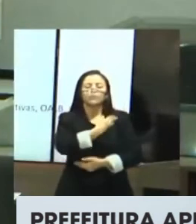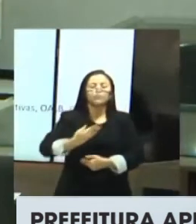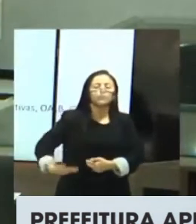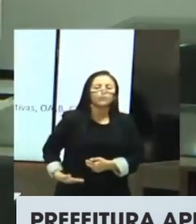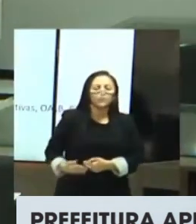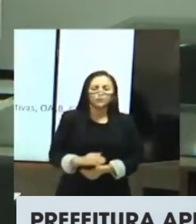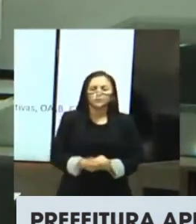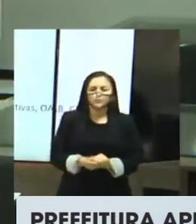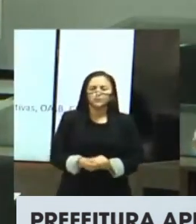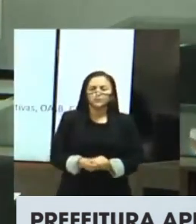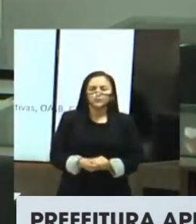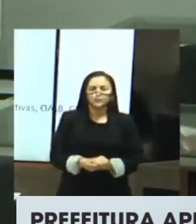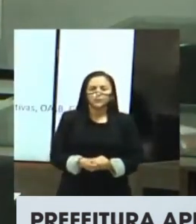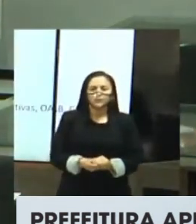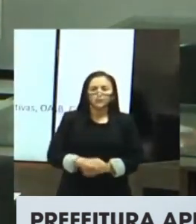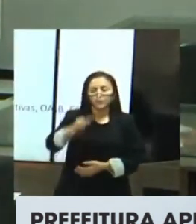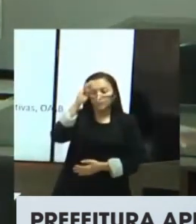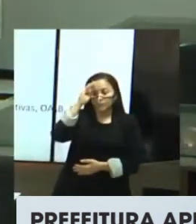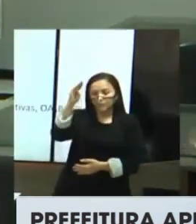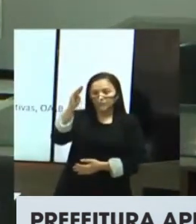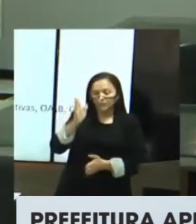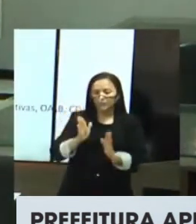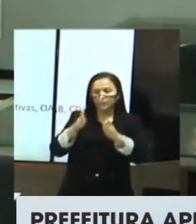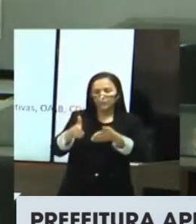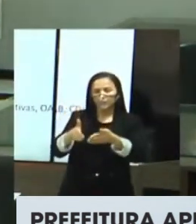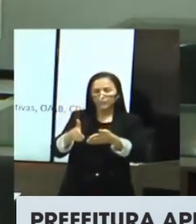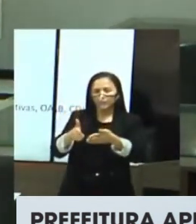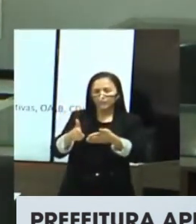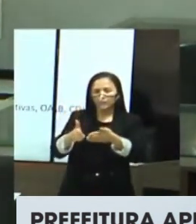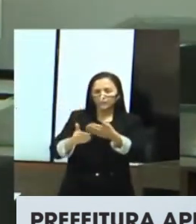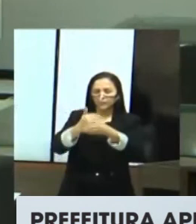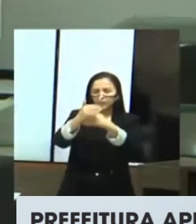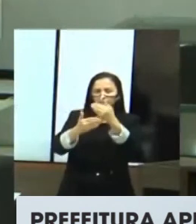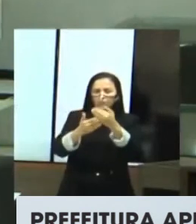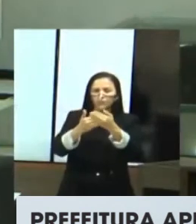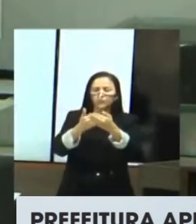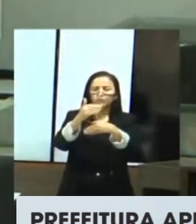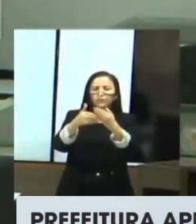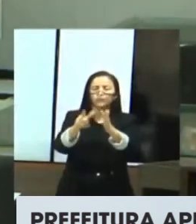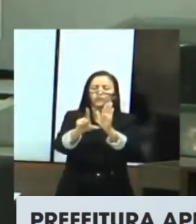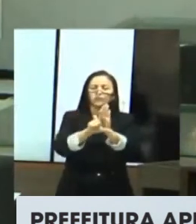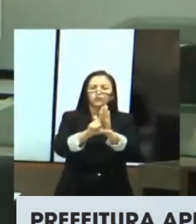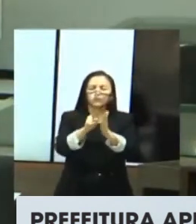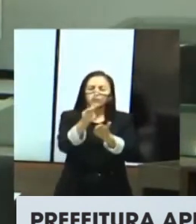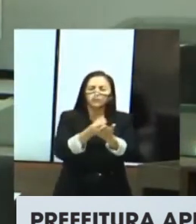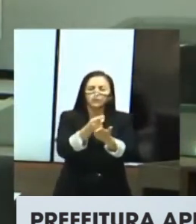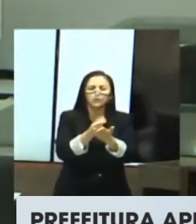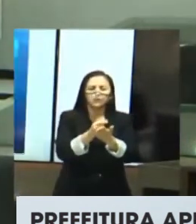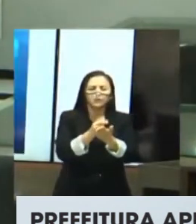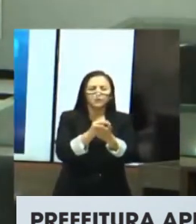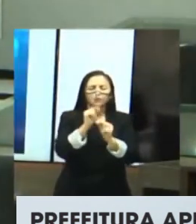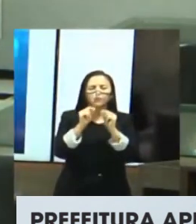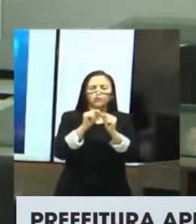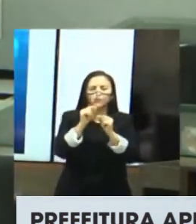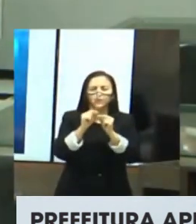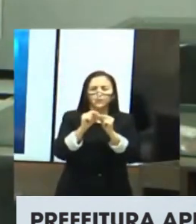incluir emendas à LOA segue até a próxima sexta-feira, dia 12. Dia 1º de dezembro é a data prevista para ser